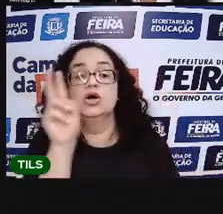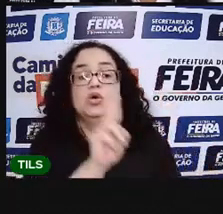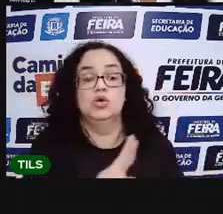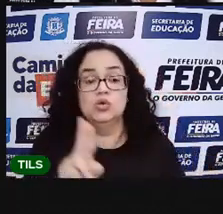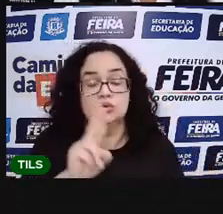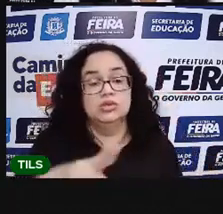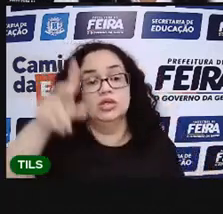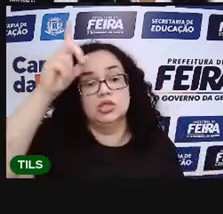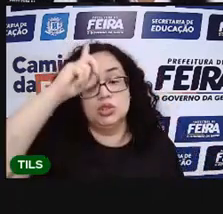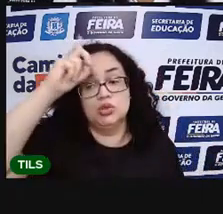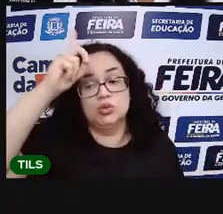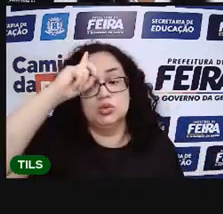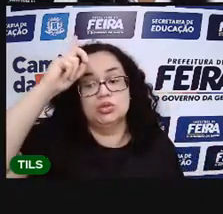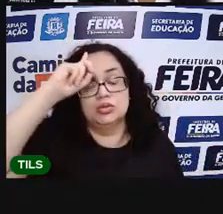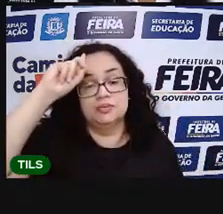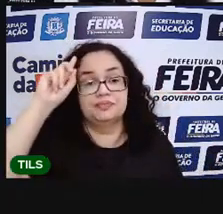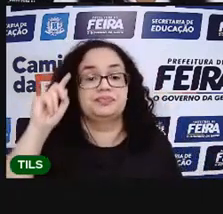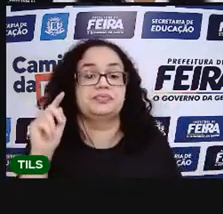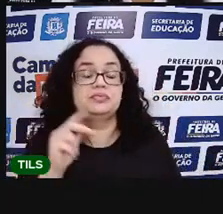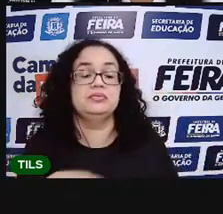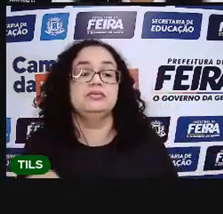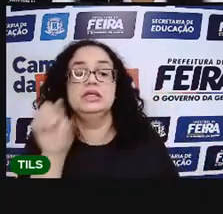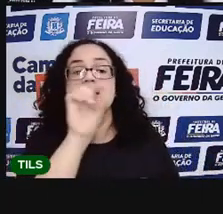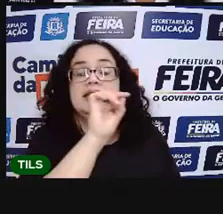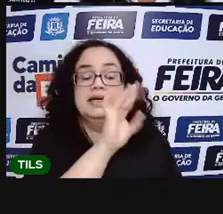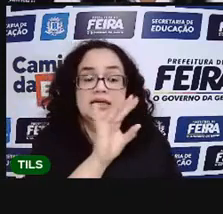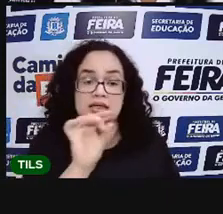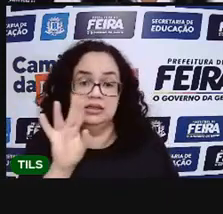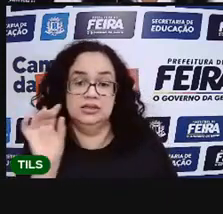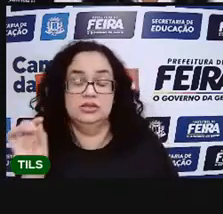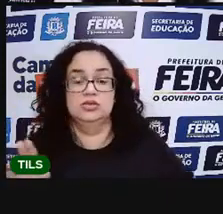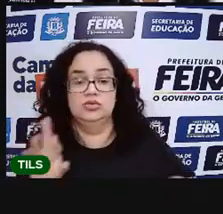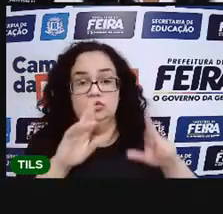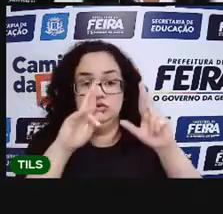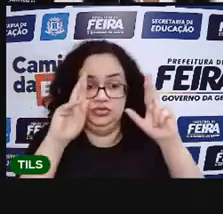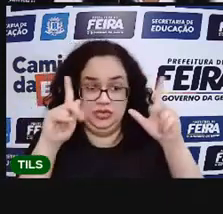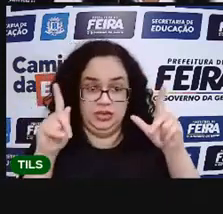dia a dia. Observe que cada um tem um formato diferente.